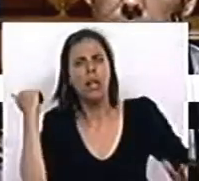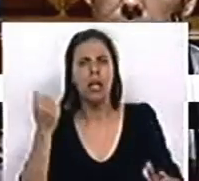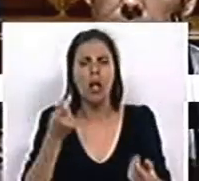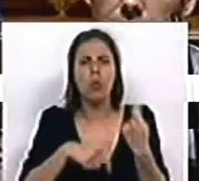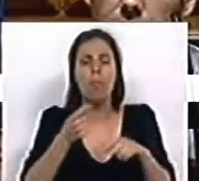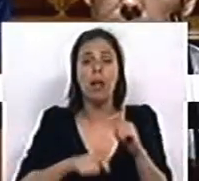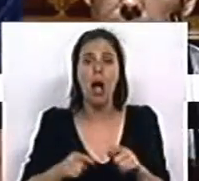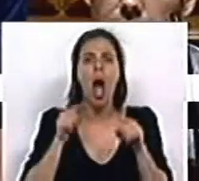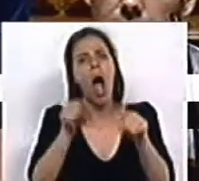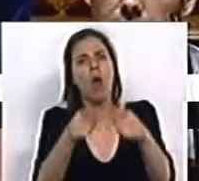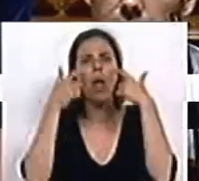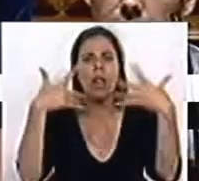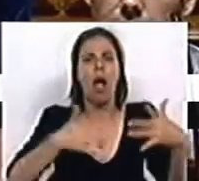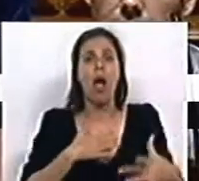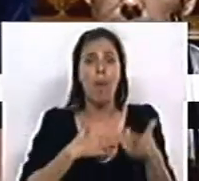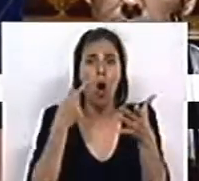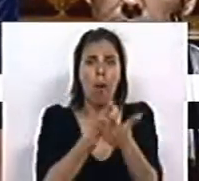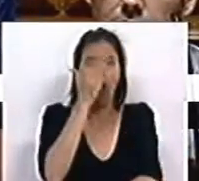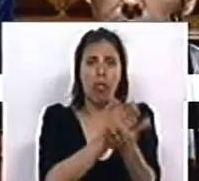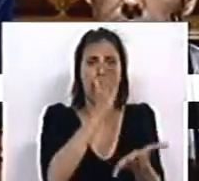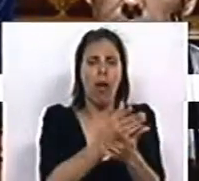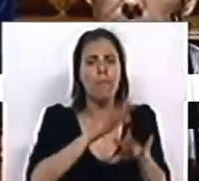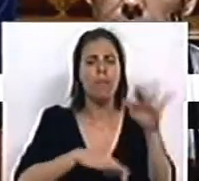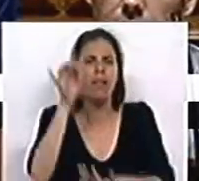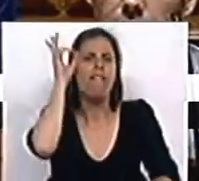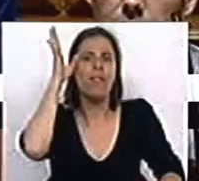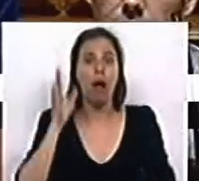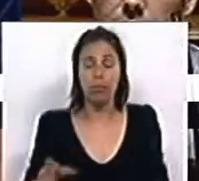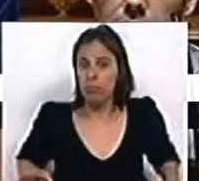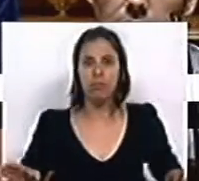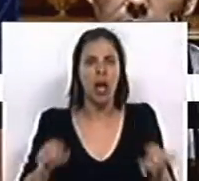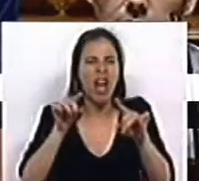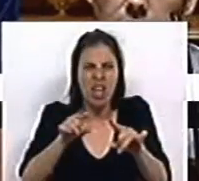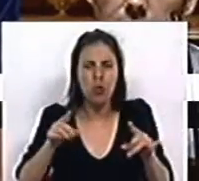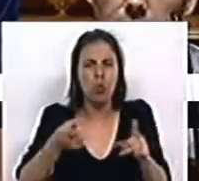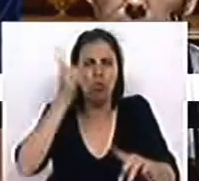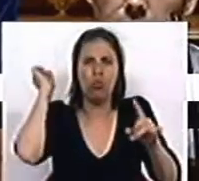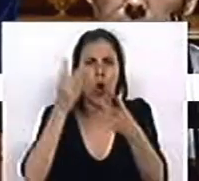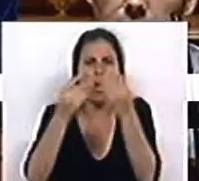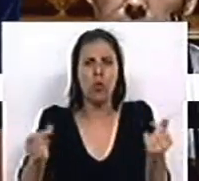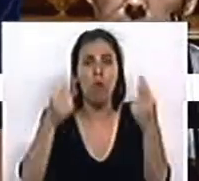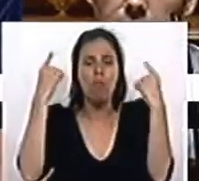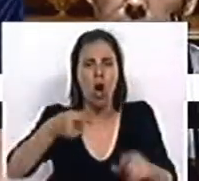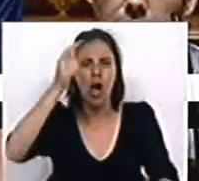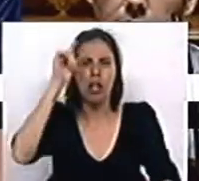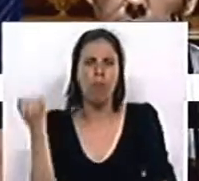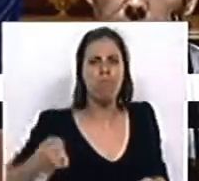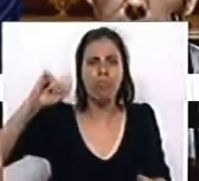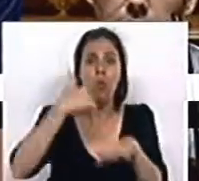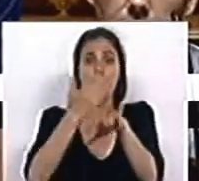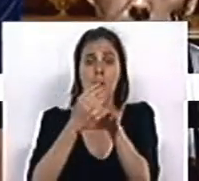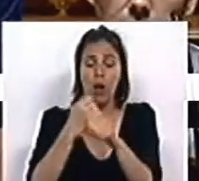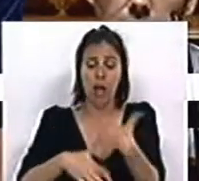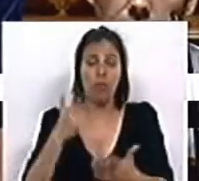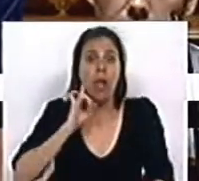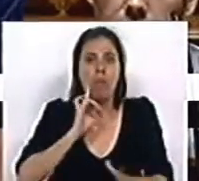software do mercado e acusam as empresas que o compraram de estarem a cometer fraude. Isto não é combater a fraude. Isto é puro desrespeito por um setor